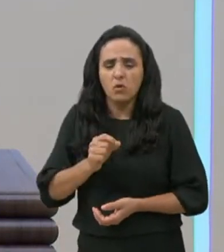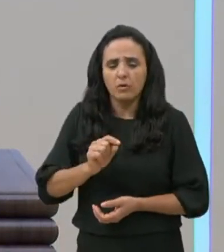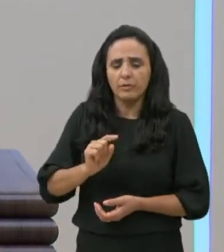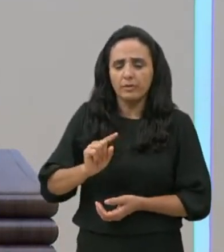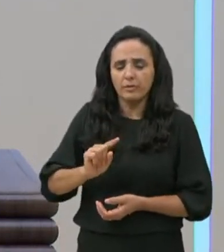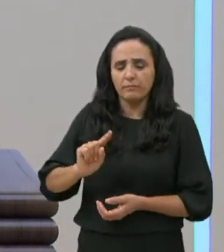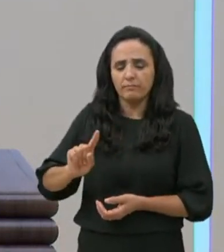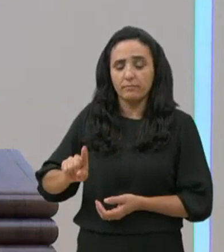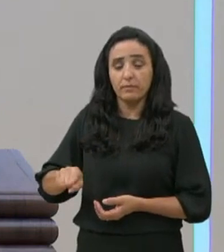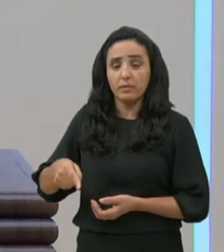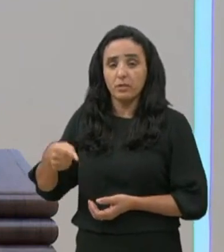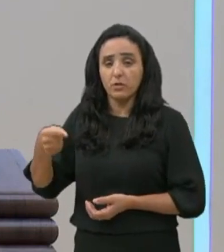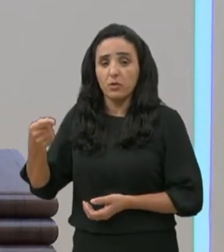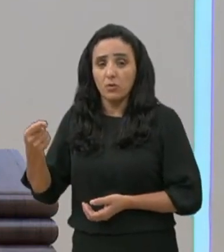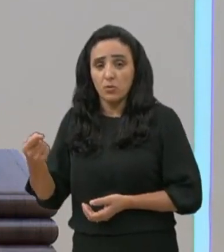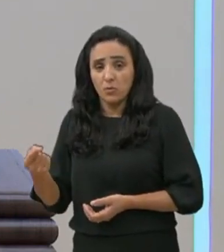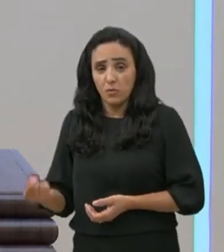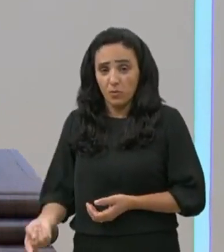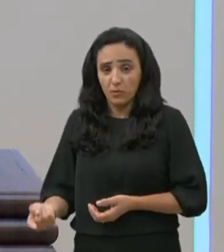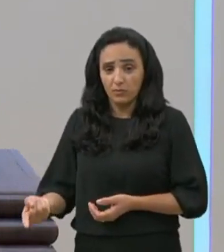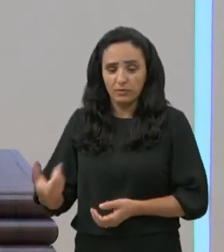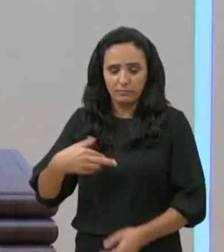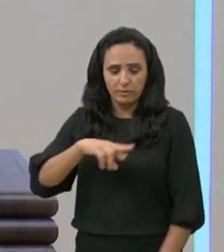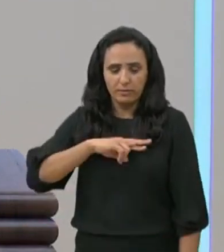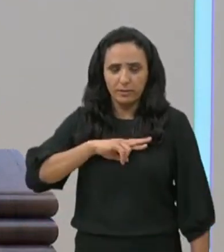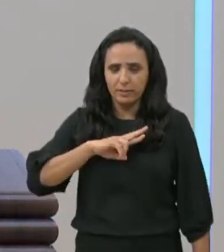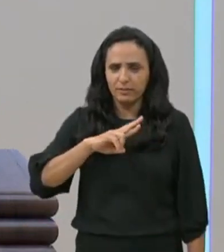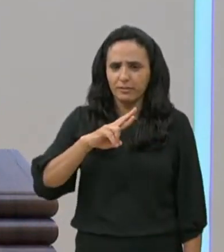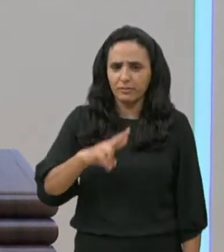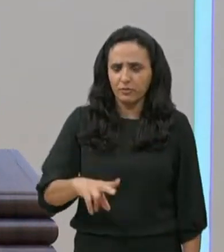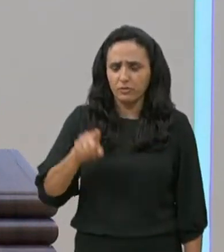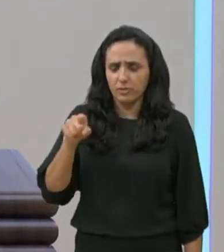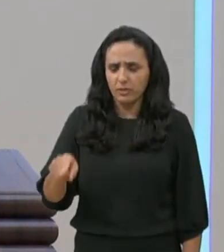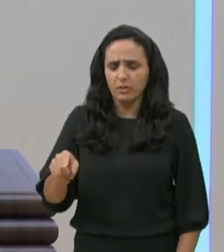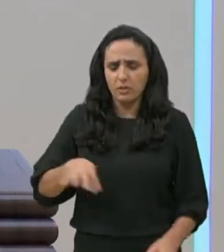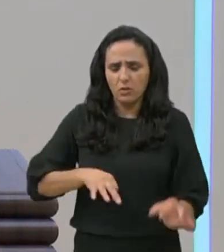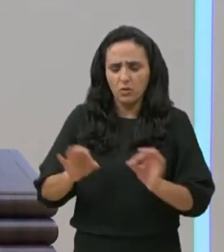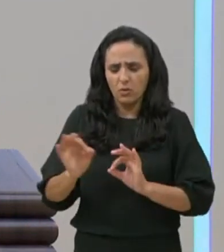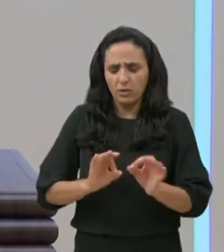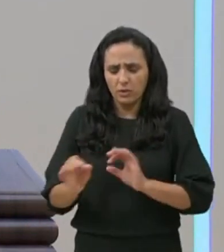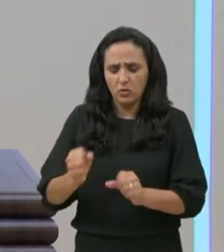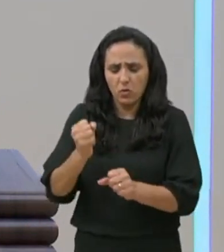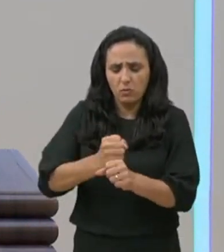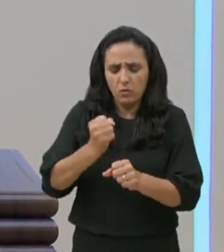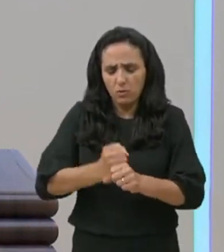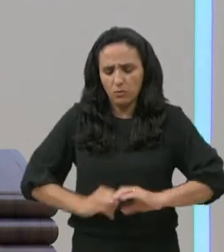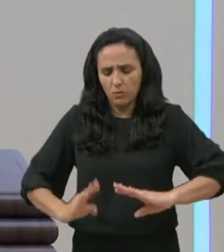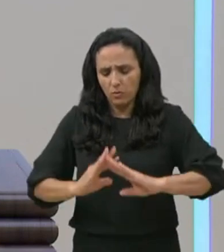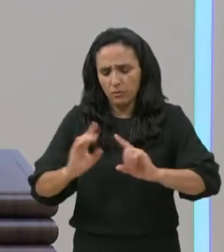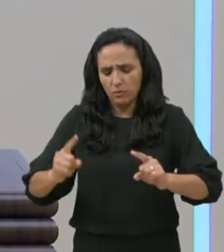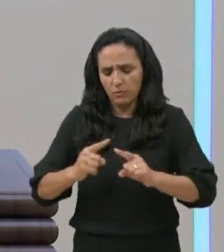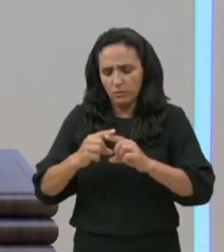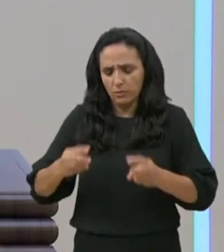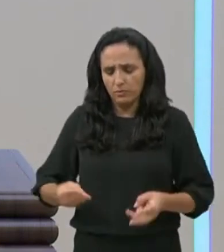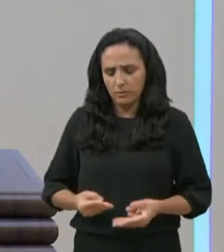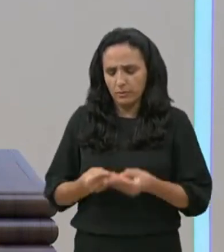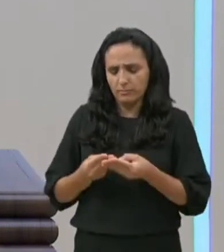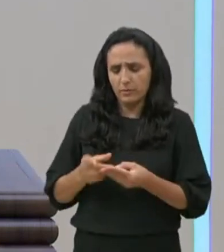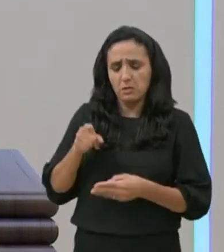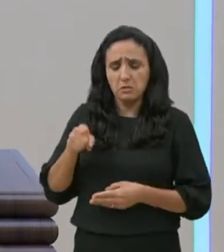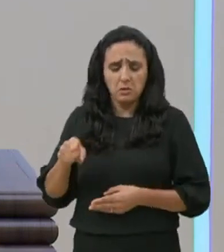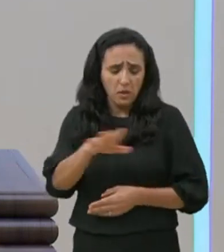comunidade judaica, mas ele tem serviço prestado, ele construiu uma sinagoga, para que nela, nós pudéssemos,